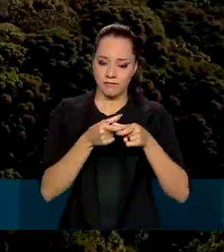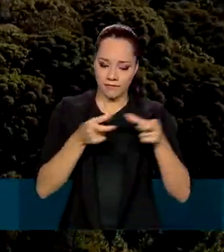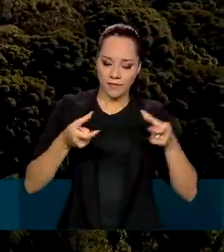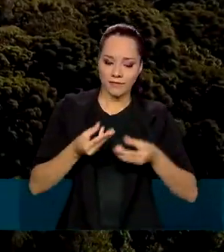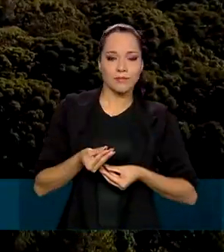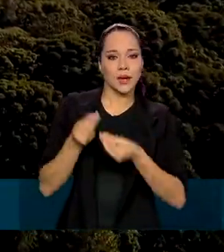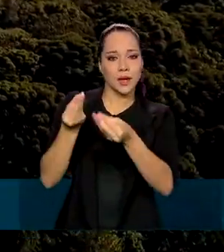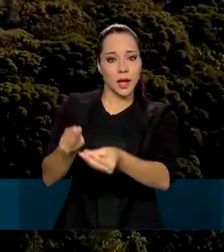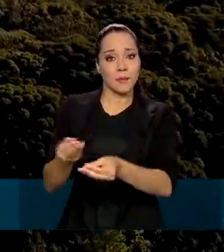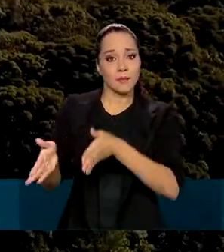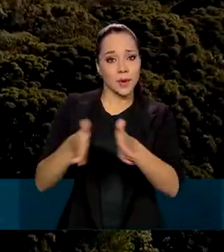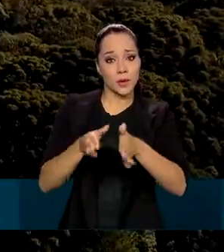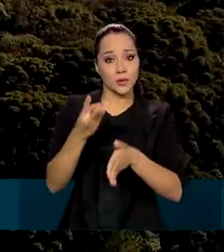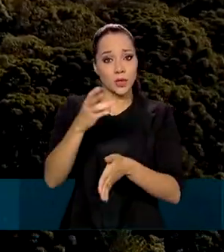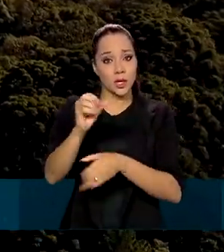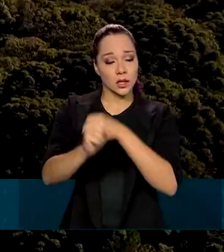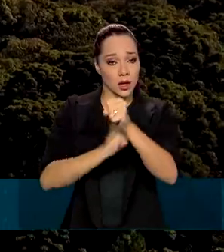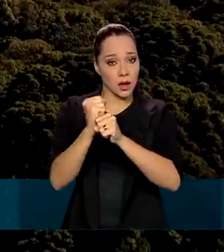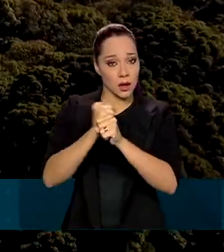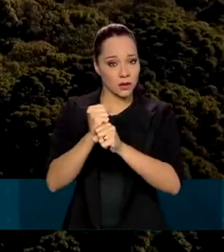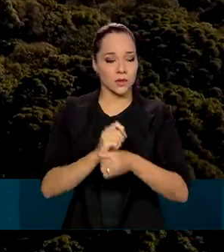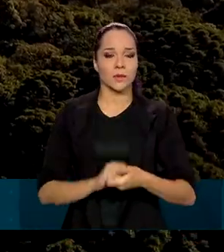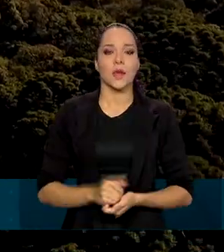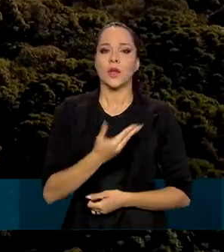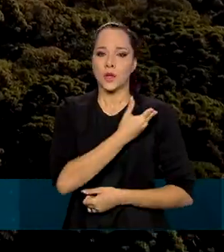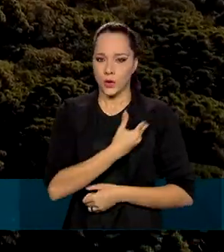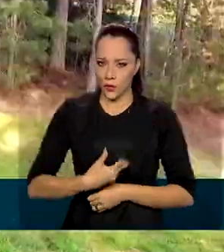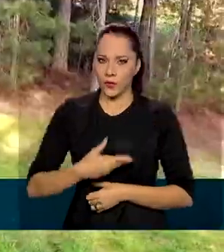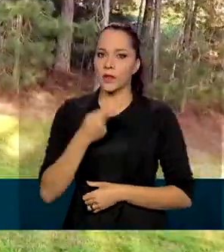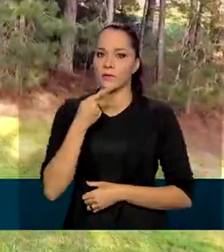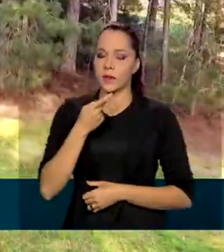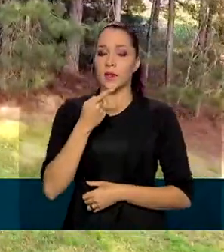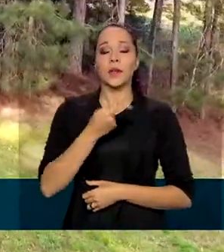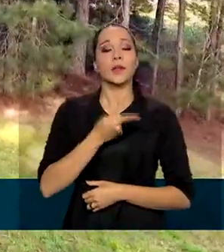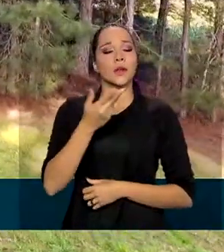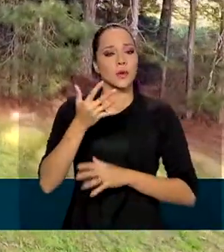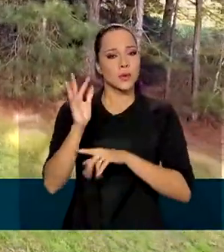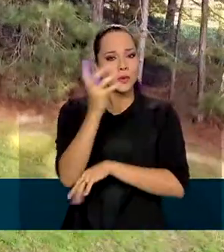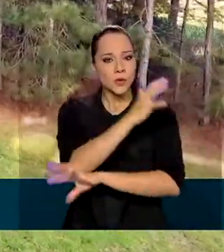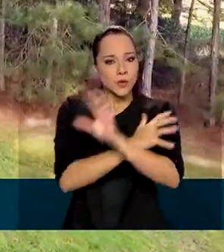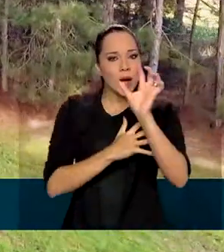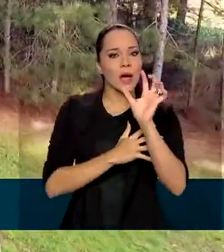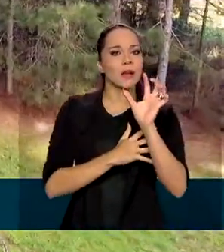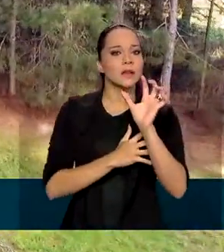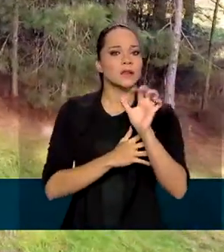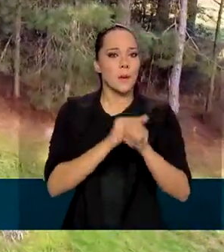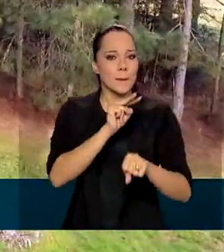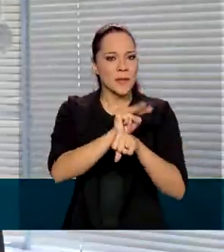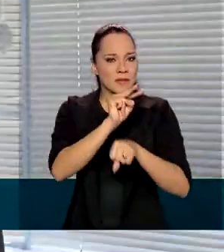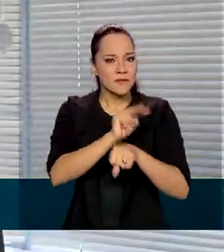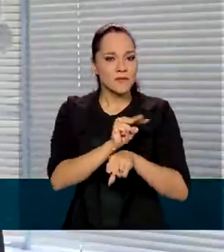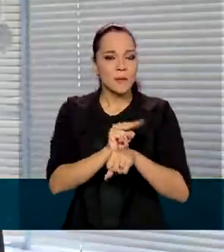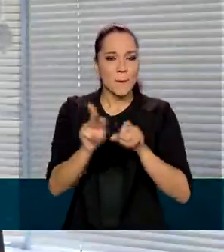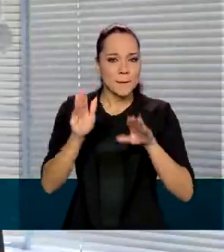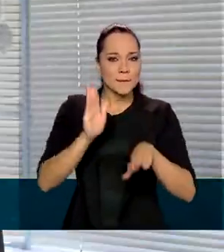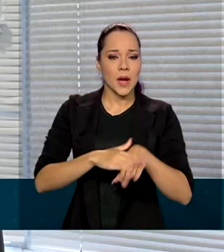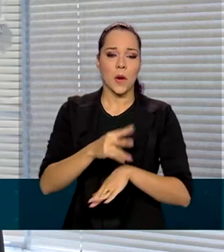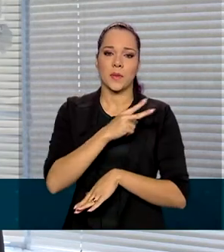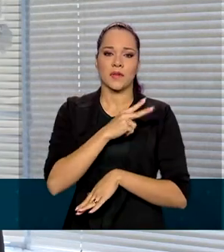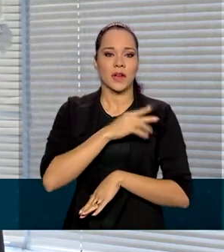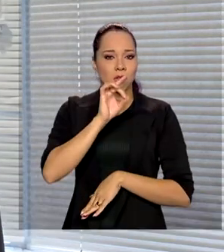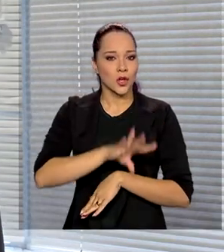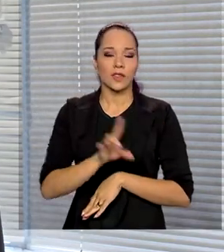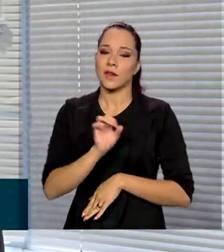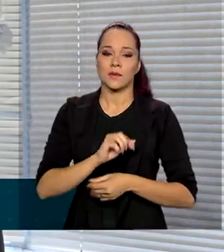por 30 anos. E o governo reforça que os parques não serão privatizados. Estamos falando de um